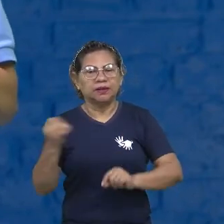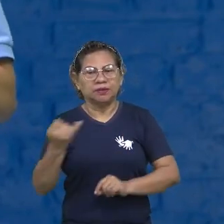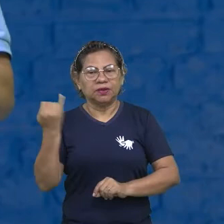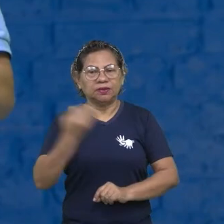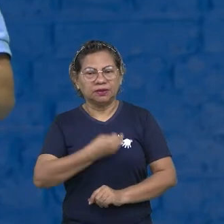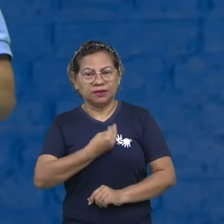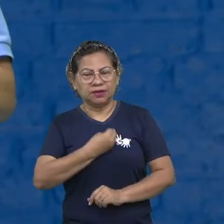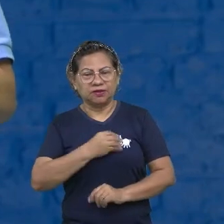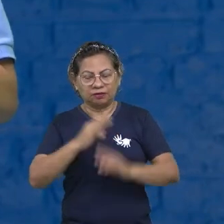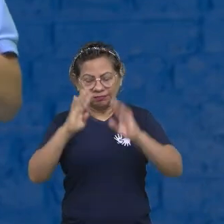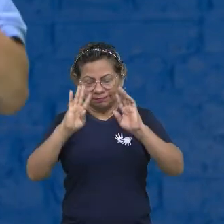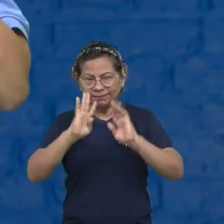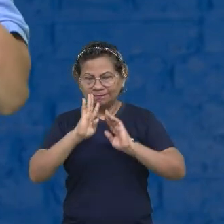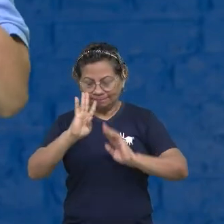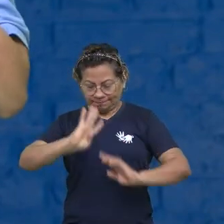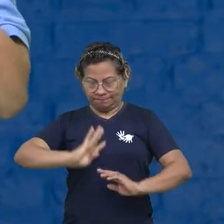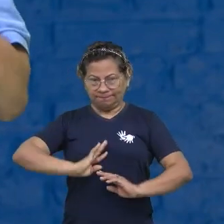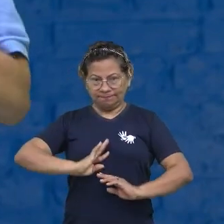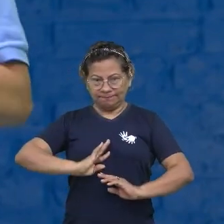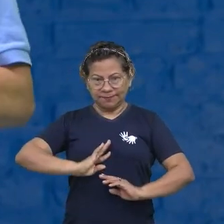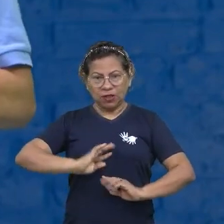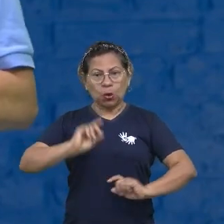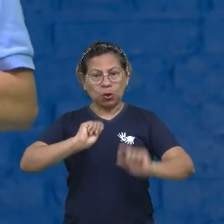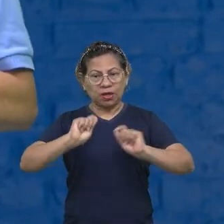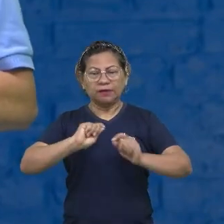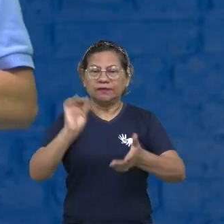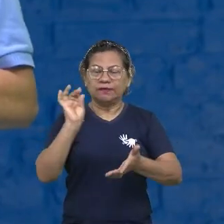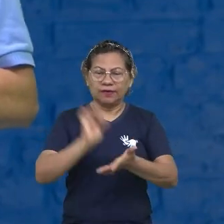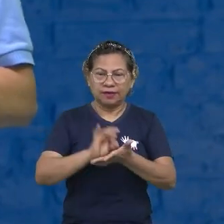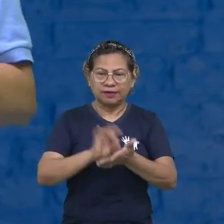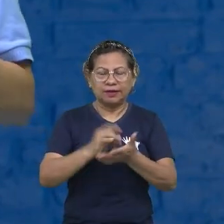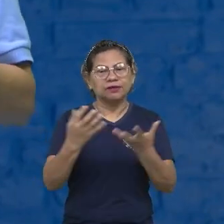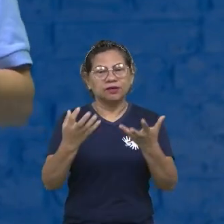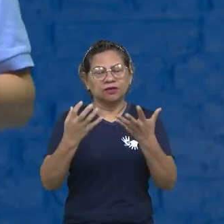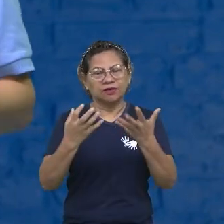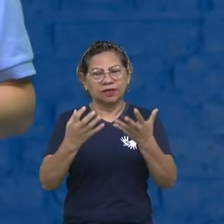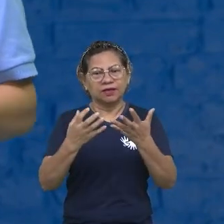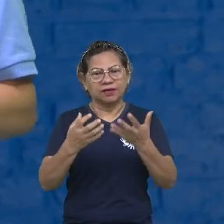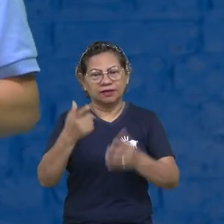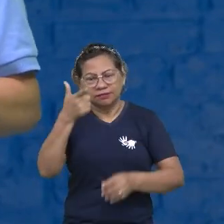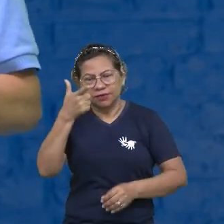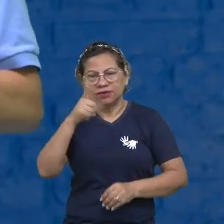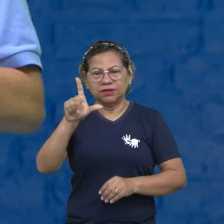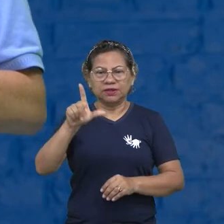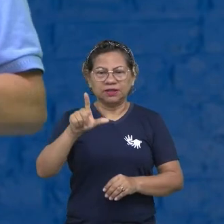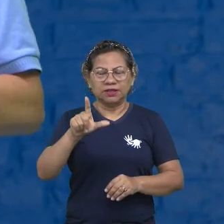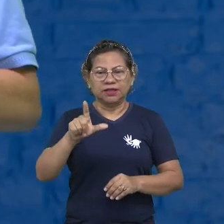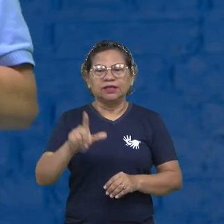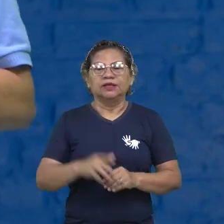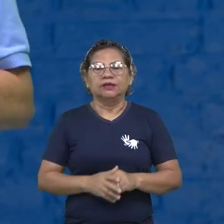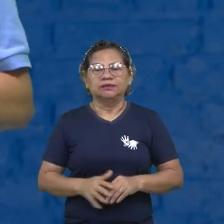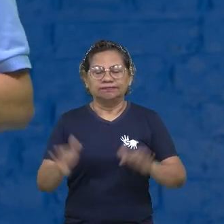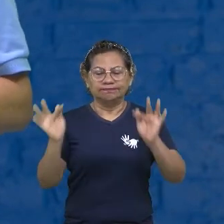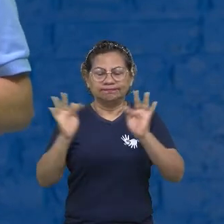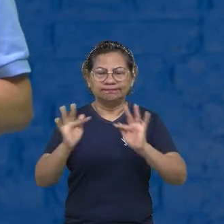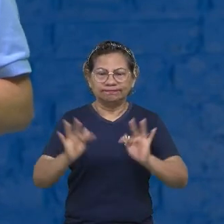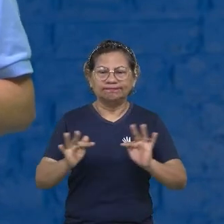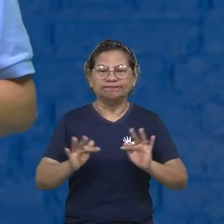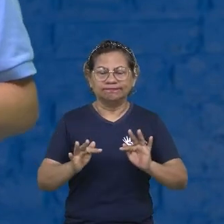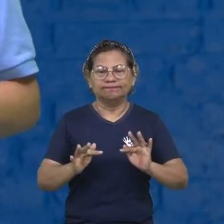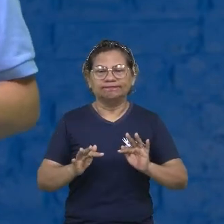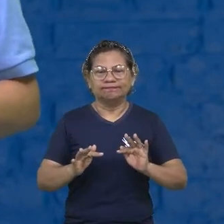sobre aquilo que você realmente deseja conquistar. Para se sentir mais completo enquanto indivíduo e